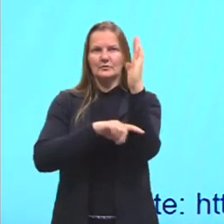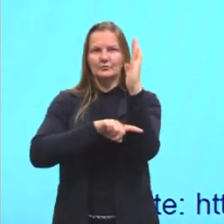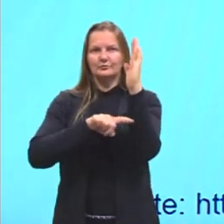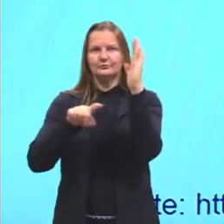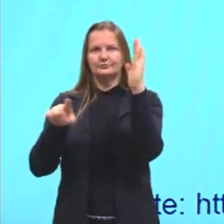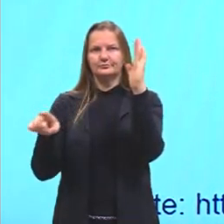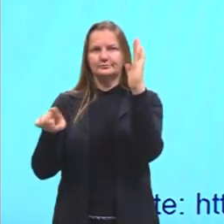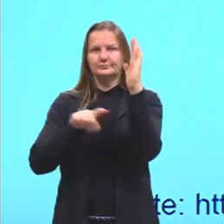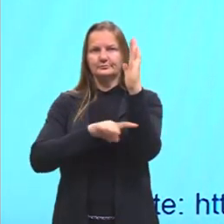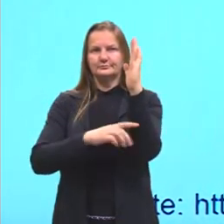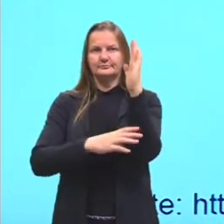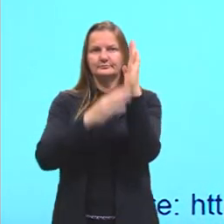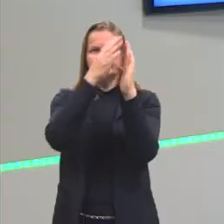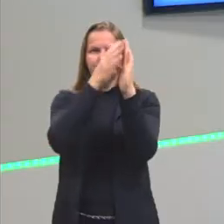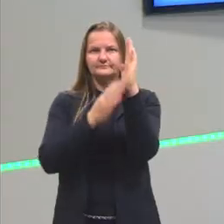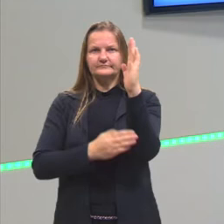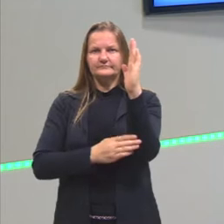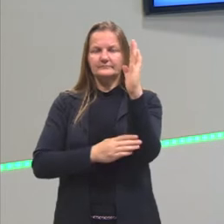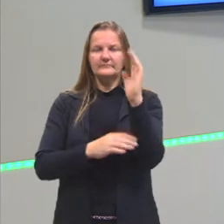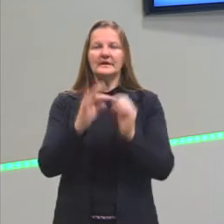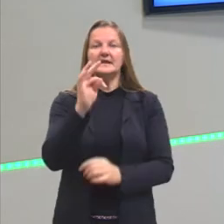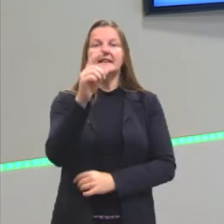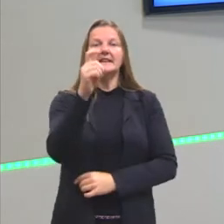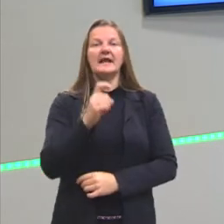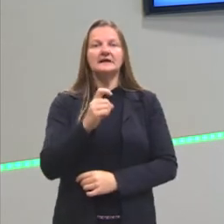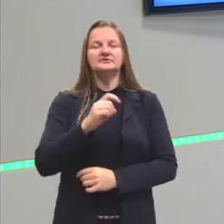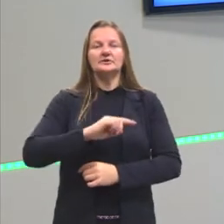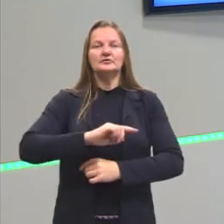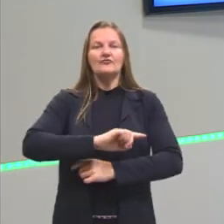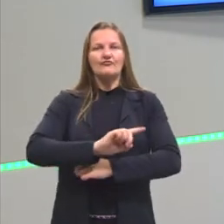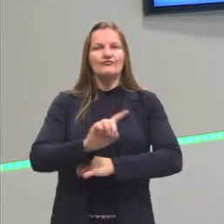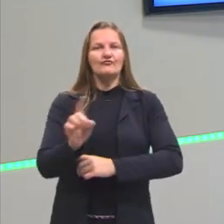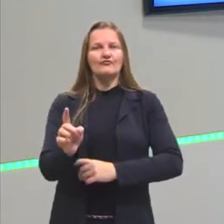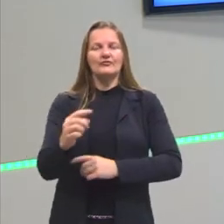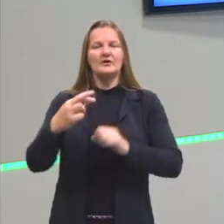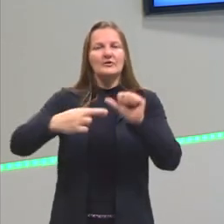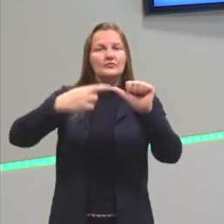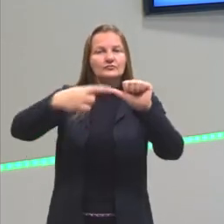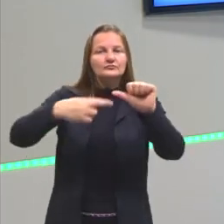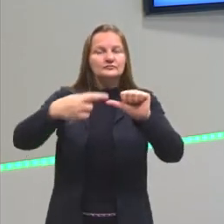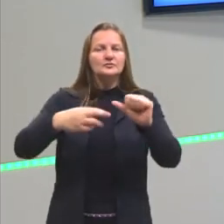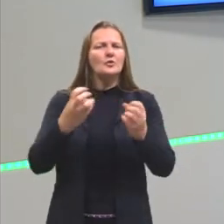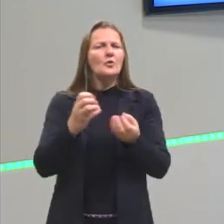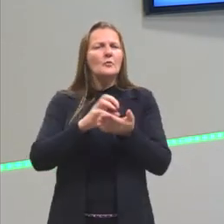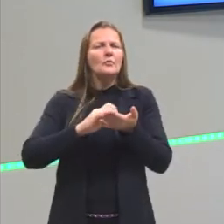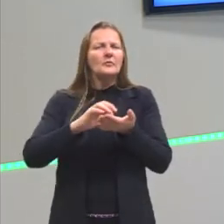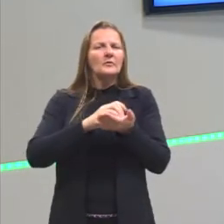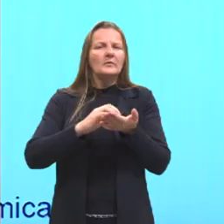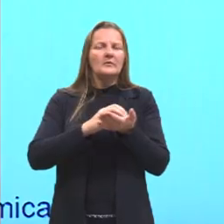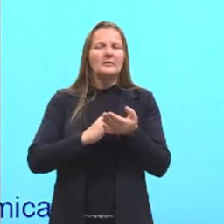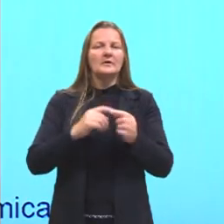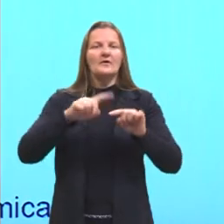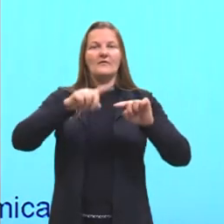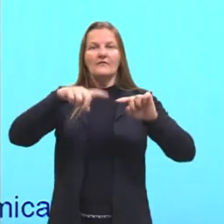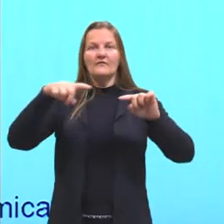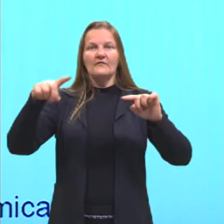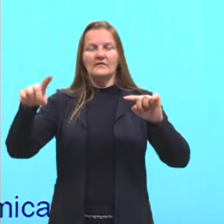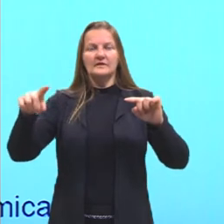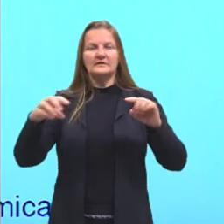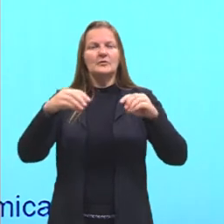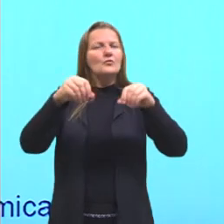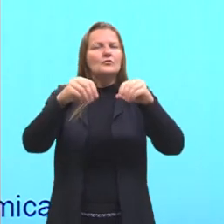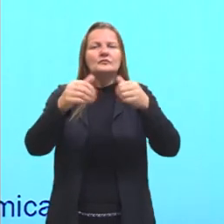obter. Essa taxa reacional, essa velocidade de reação, é calculada através da variação da quantidade de uma